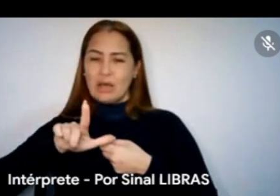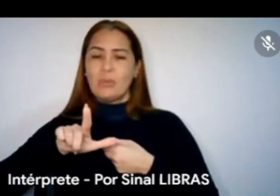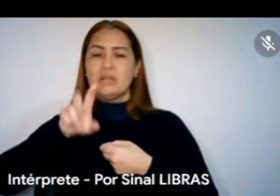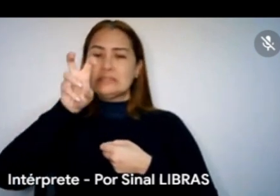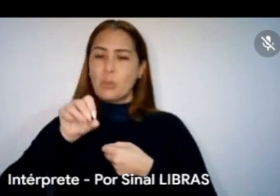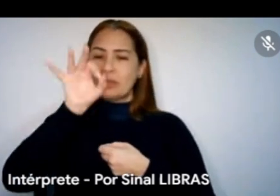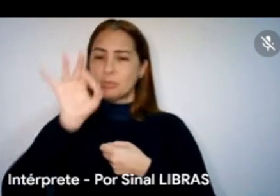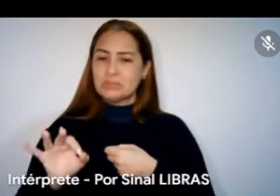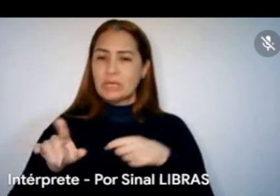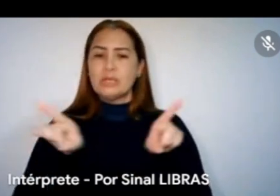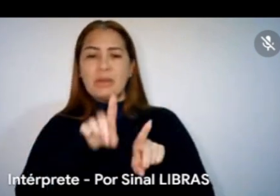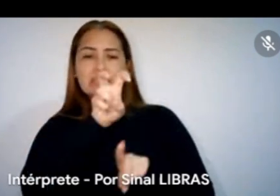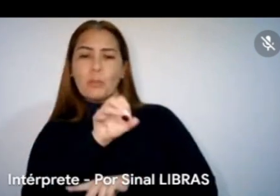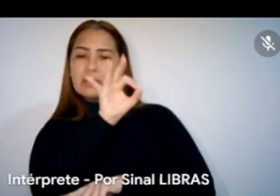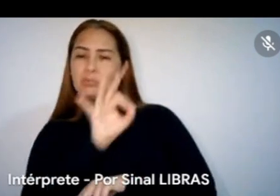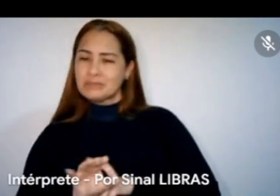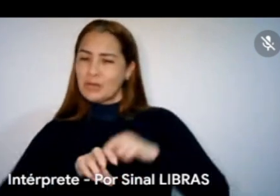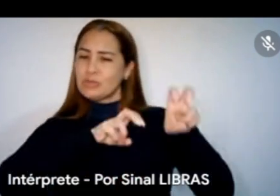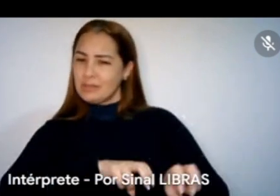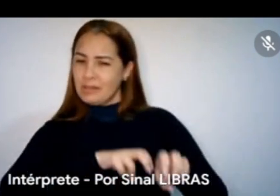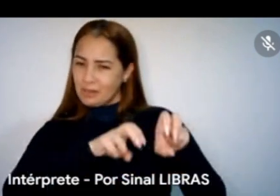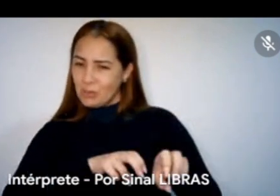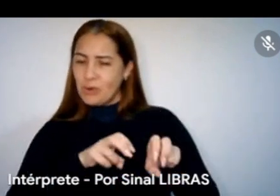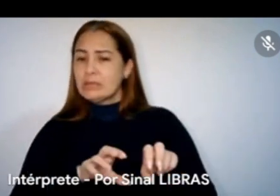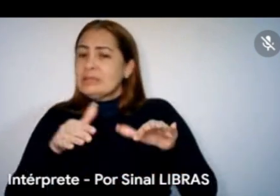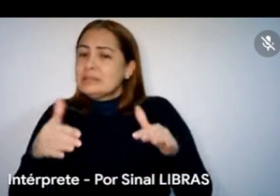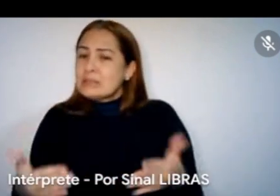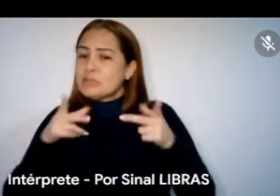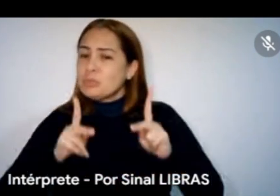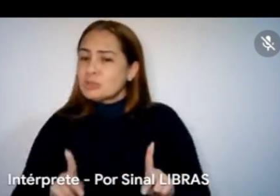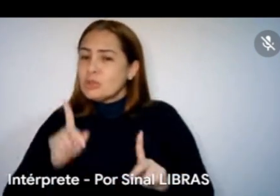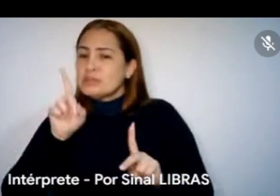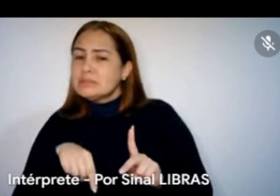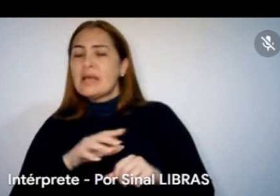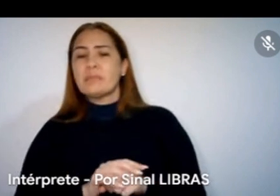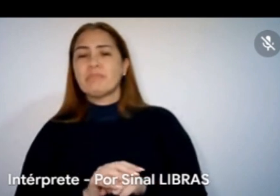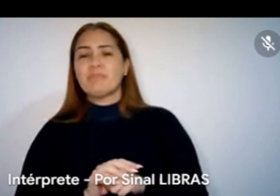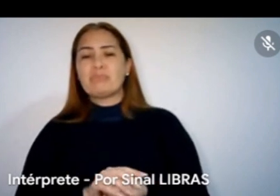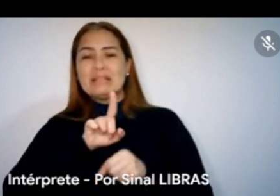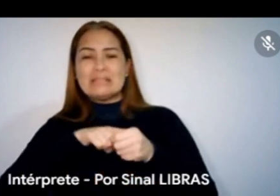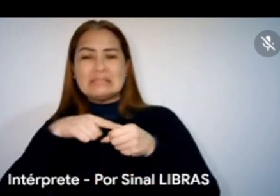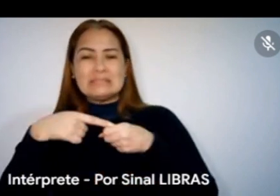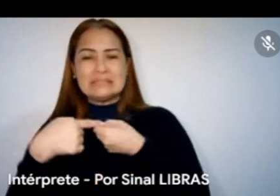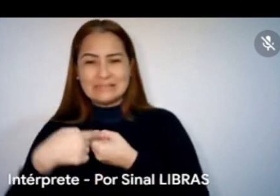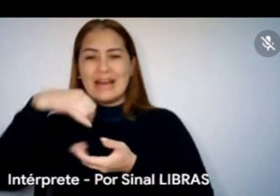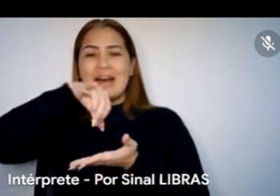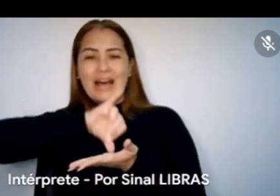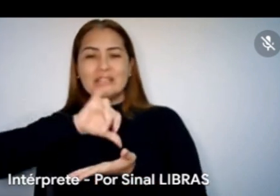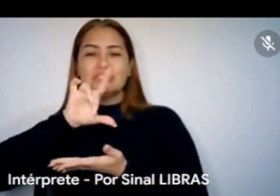o pessoal que é da região metropolitana se sente desfavorecida. Por quê?